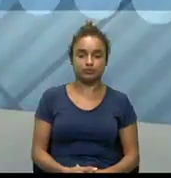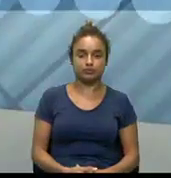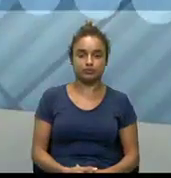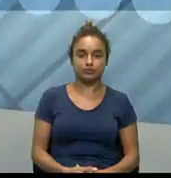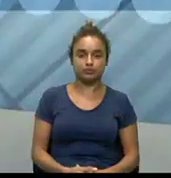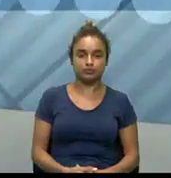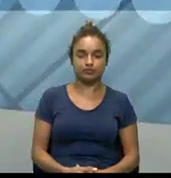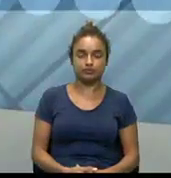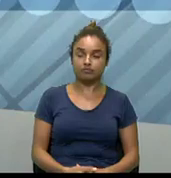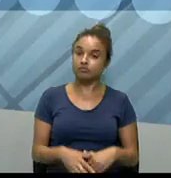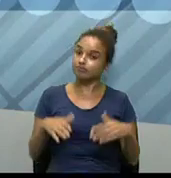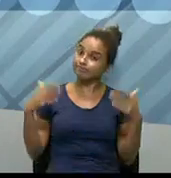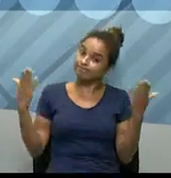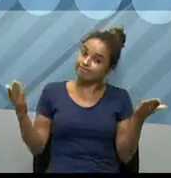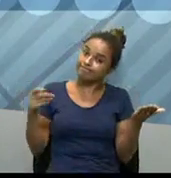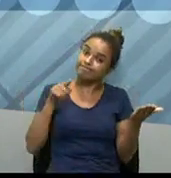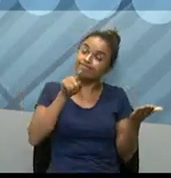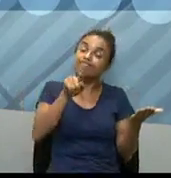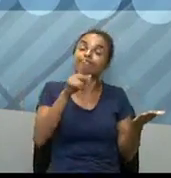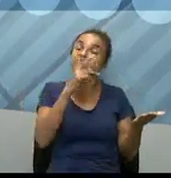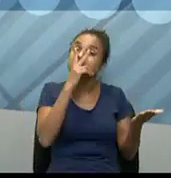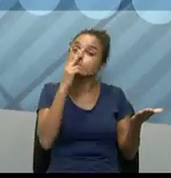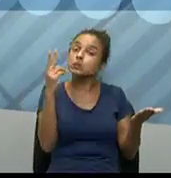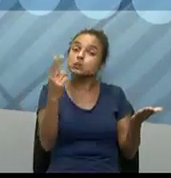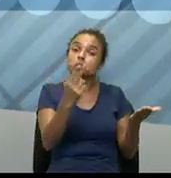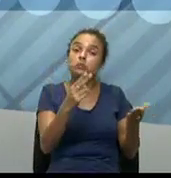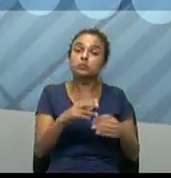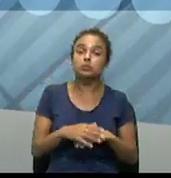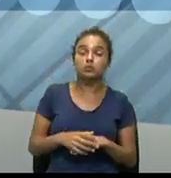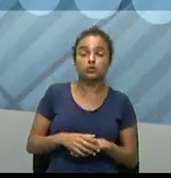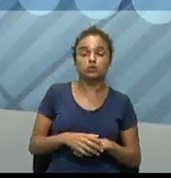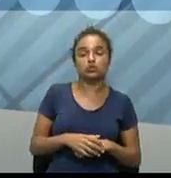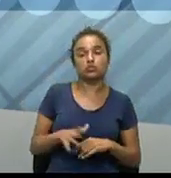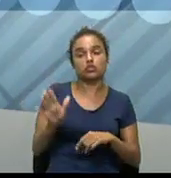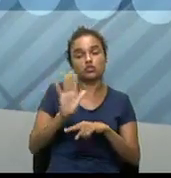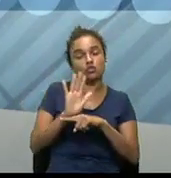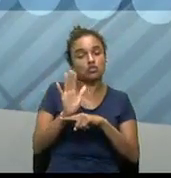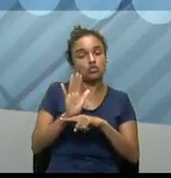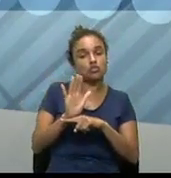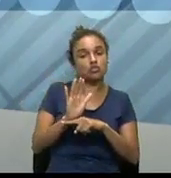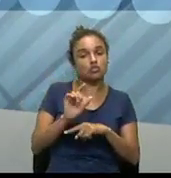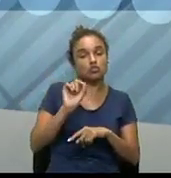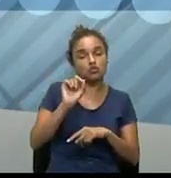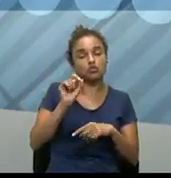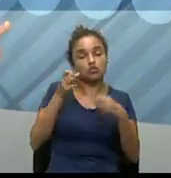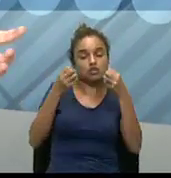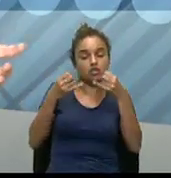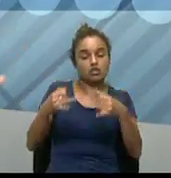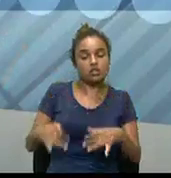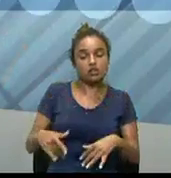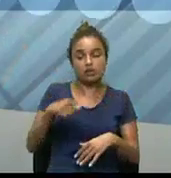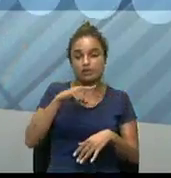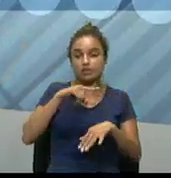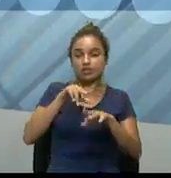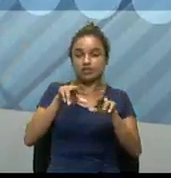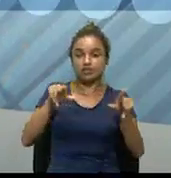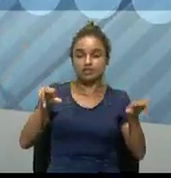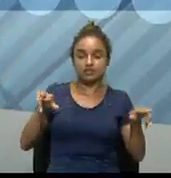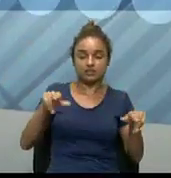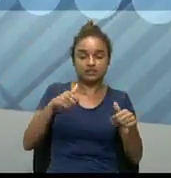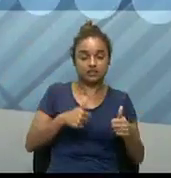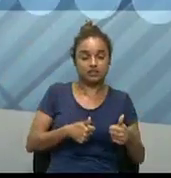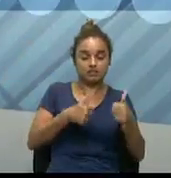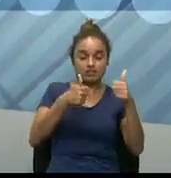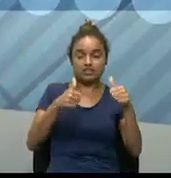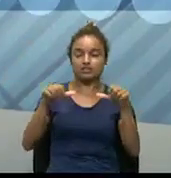E aí, pessoal, o que vocês acharam? Então, aquilo que eu falei para vocês, existem as vantagens,